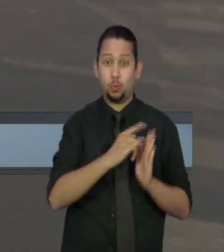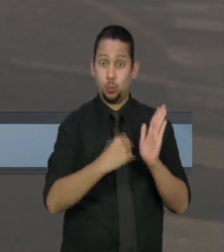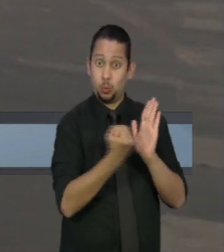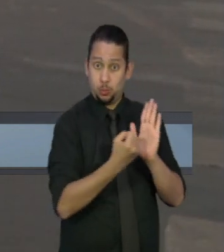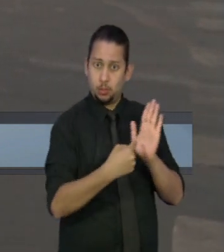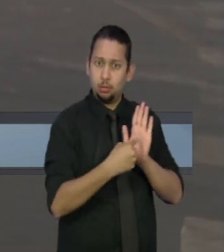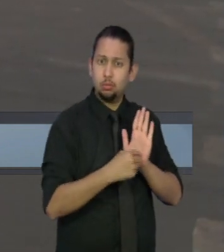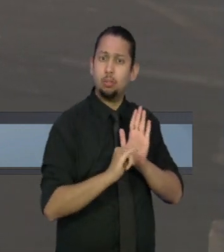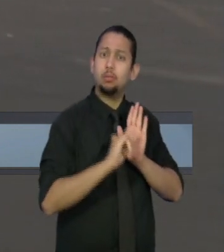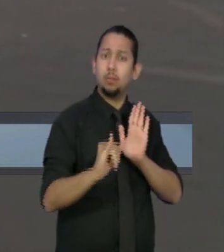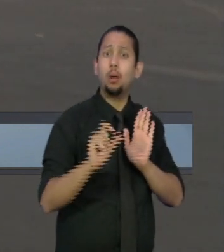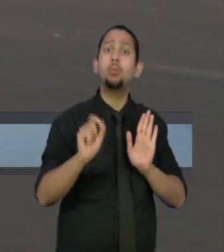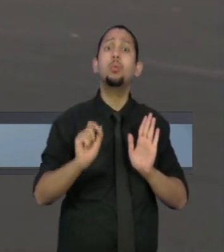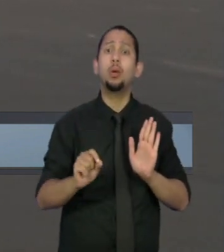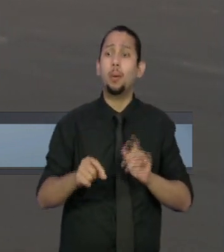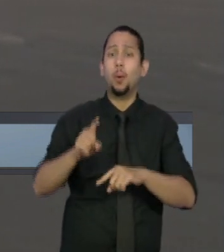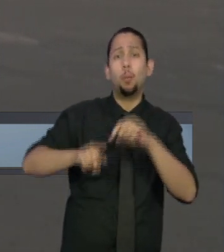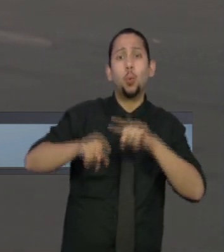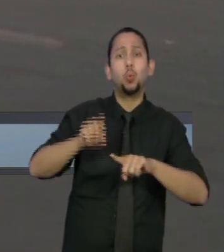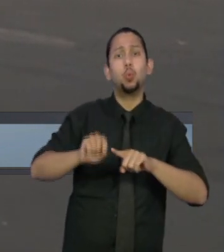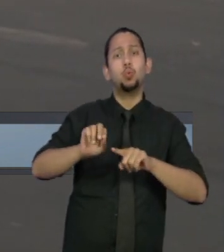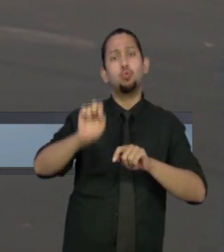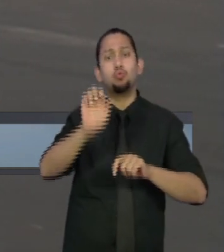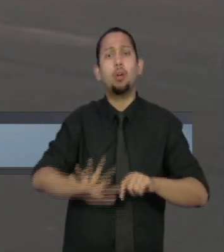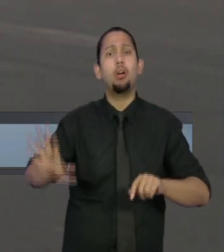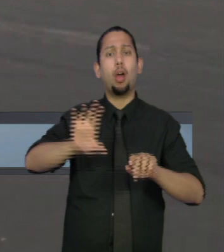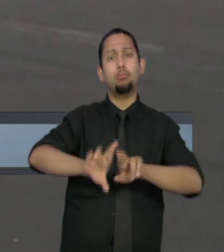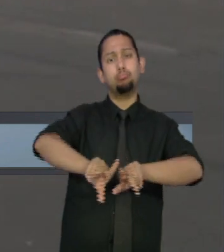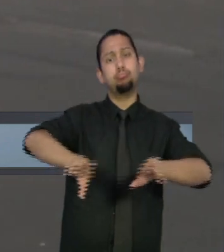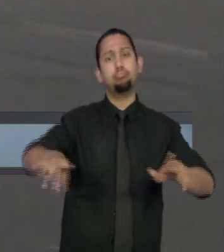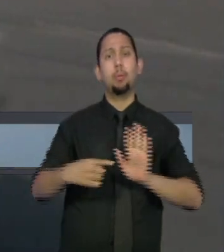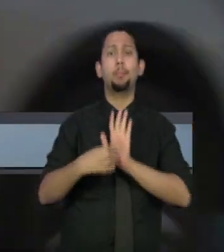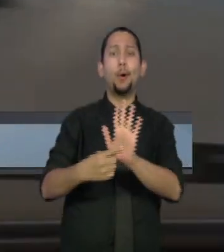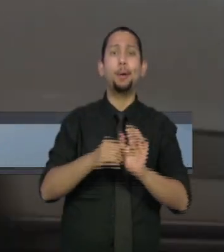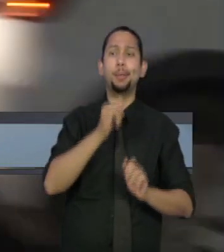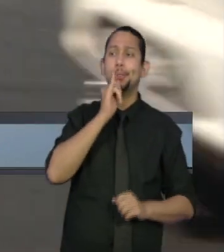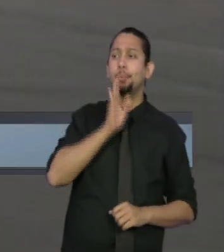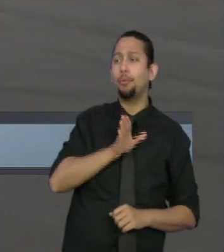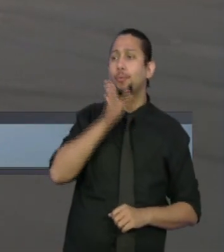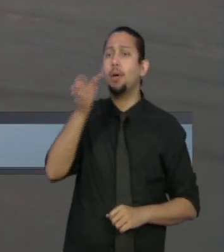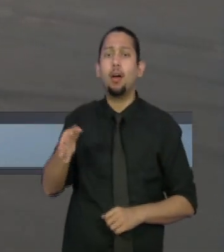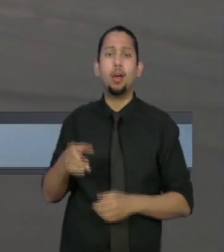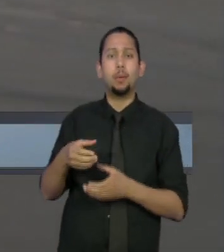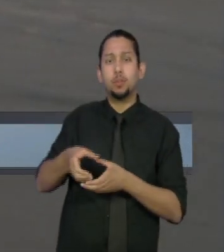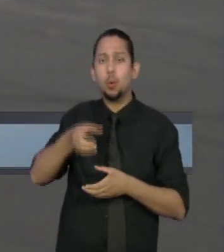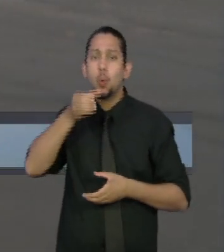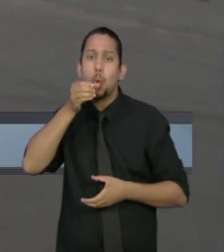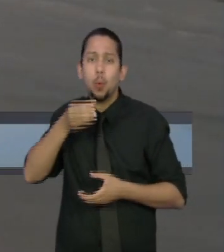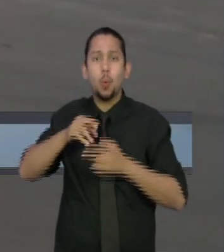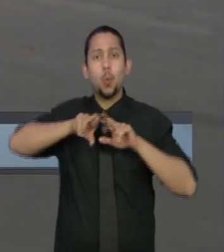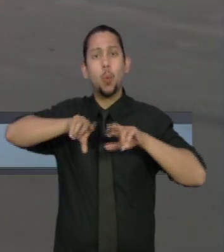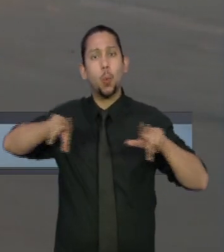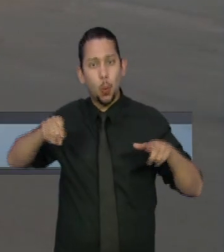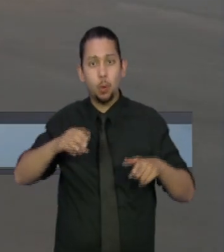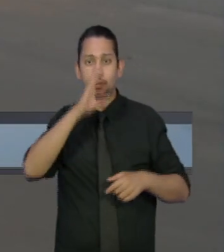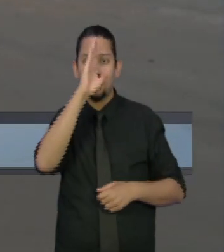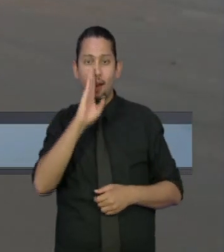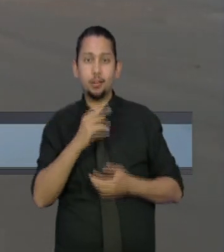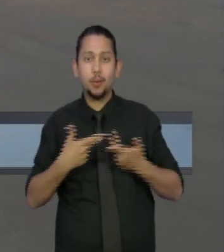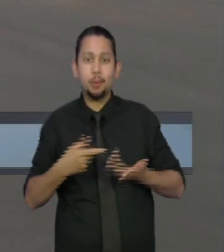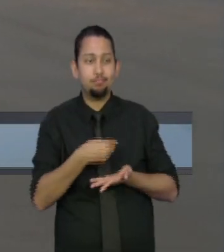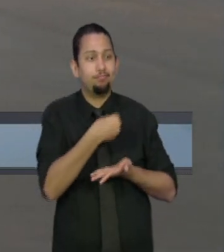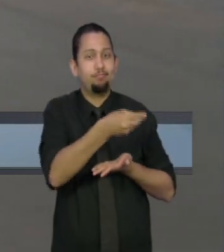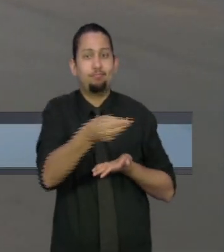atividades promocionais de produtos em geral, como o de demonstração, degustação e distribuição de amostras grátis